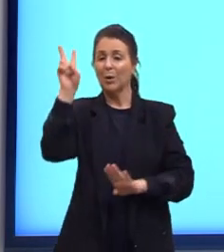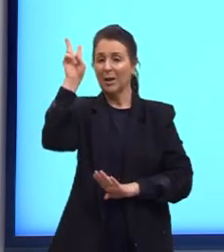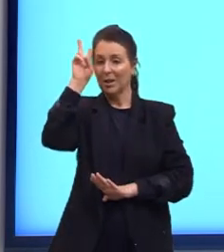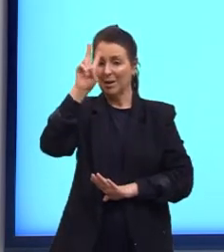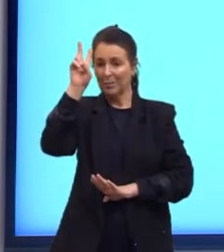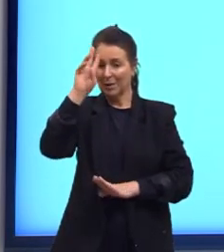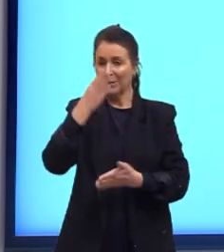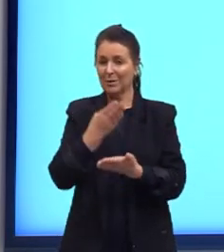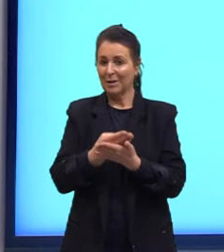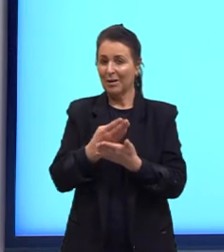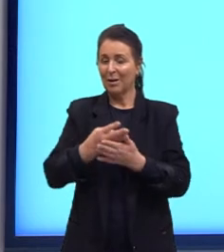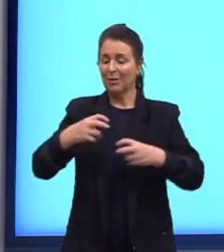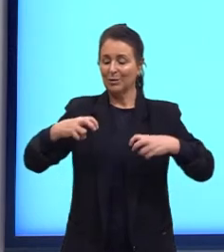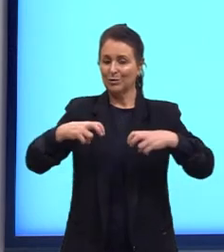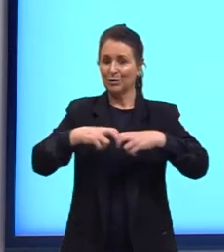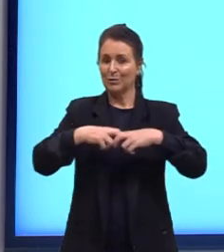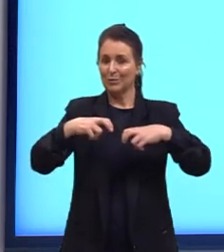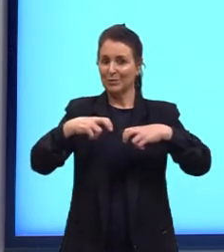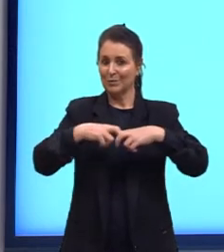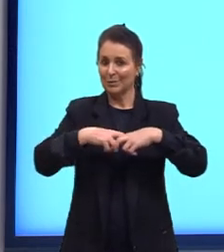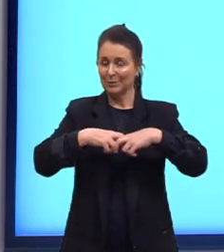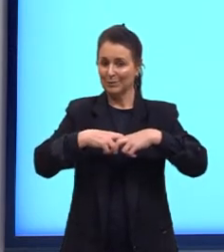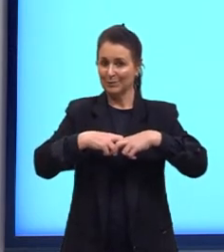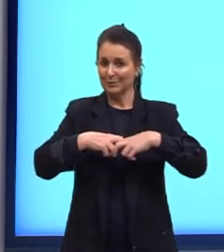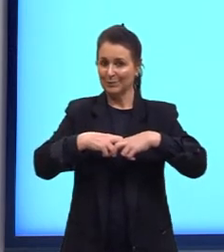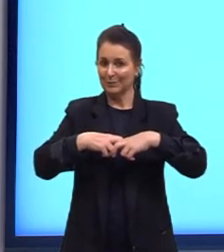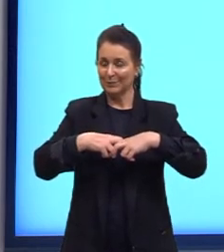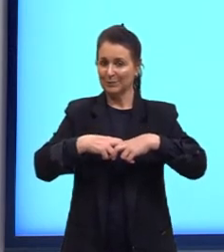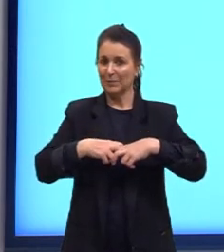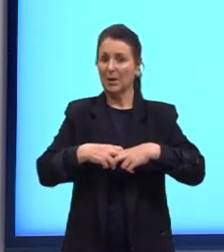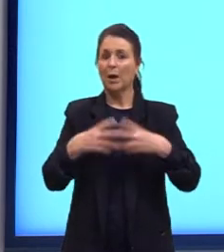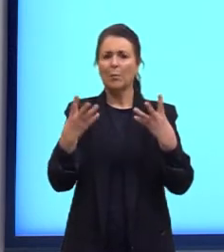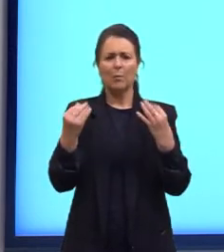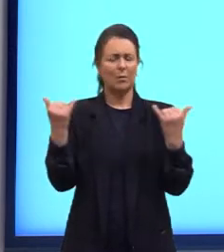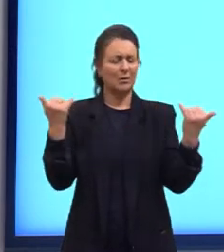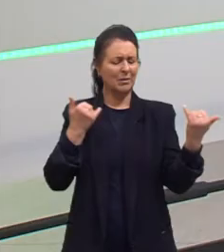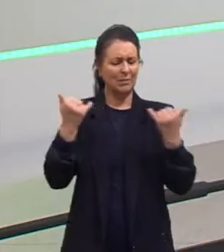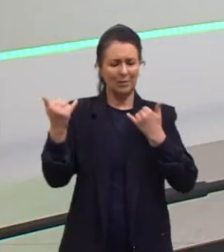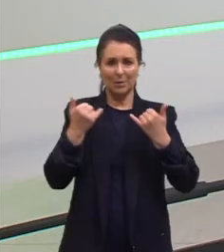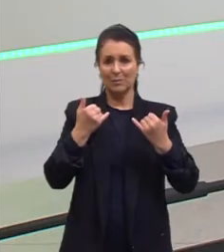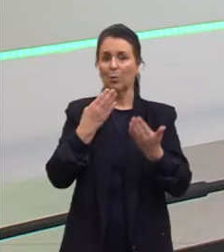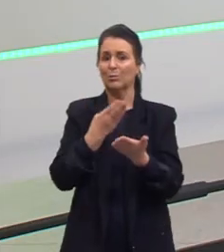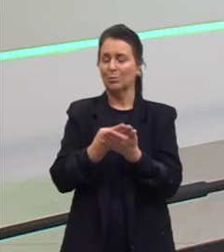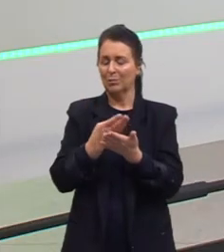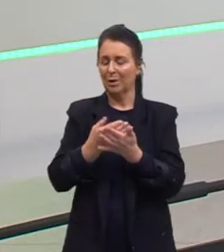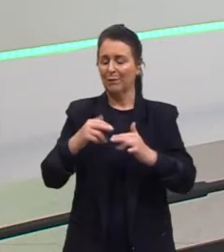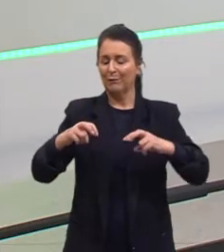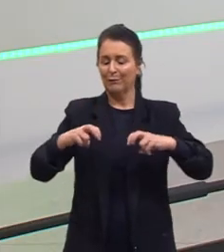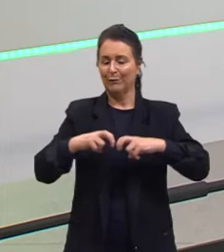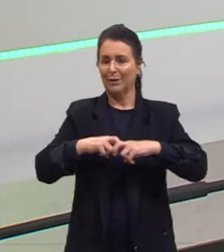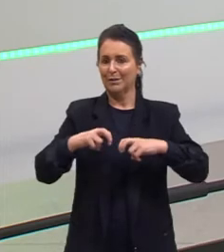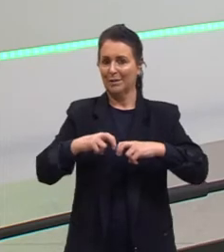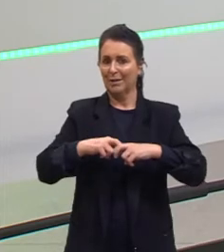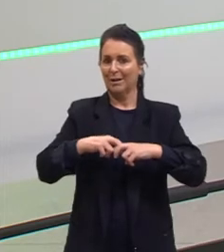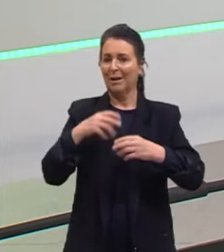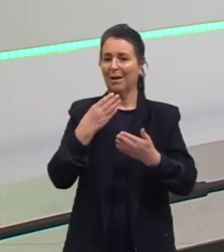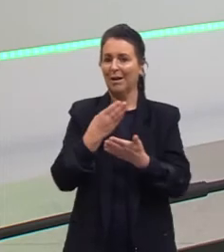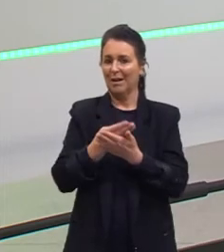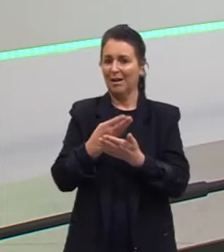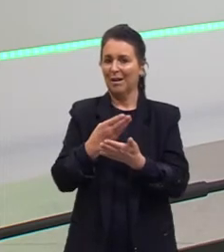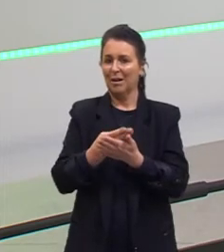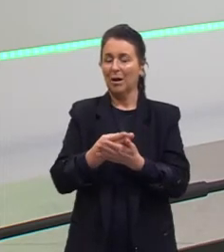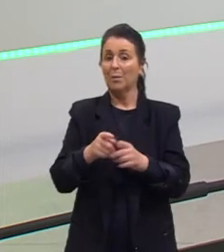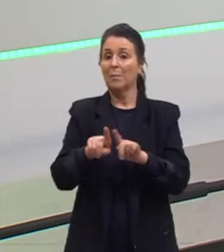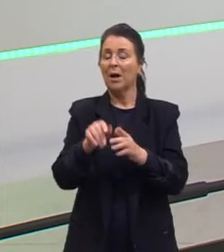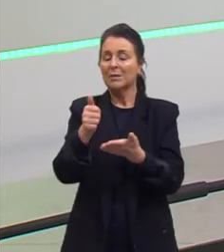professora não vai se aprofundar agora, que a gente não tem tempo, já é muita informação de isomeria para estar falando de planos de luz, mas,